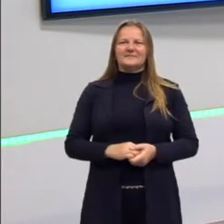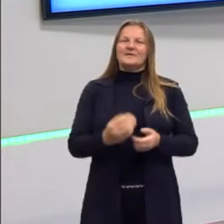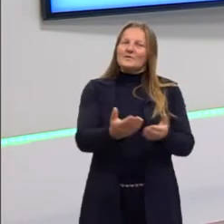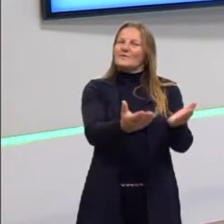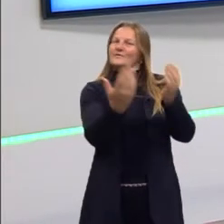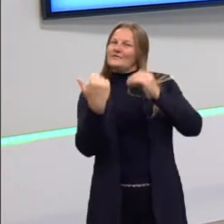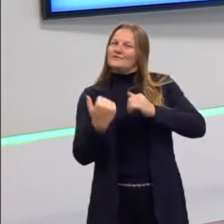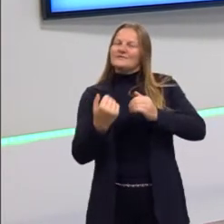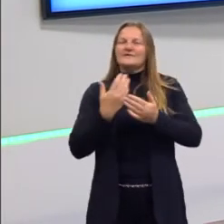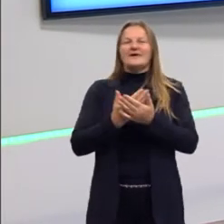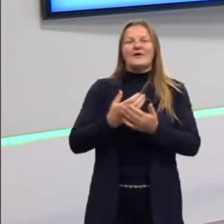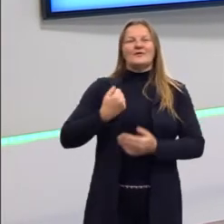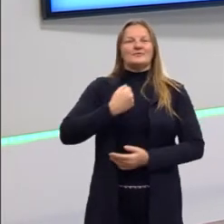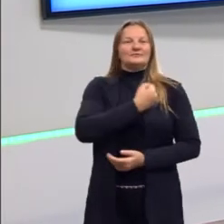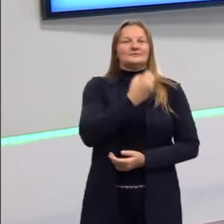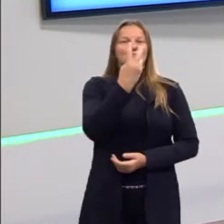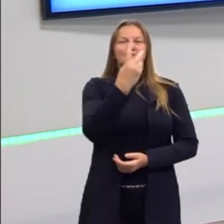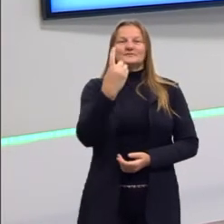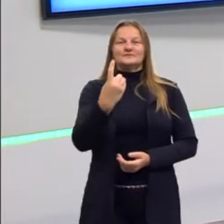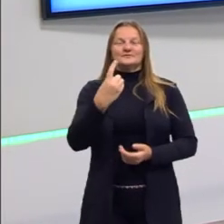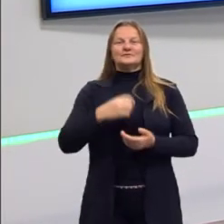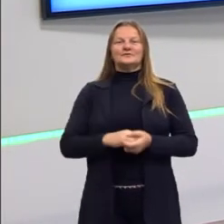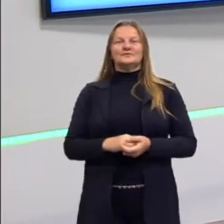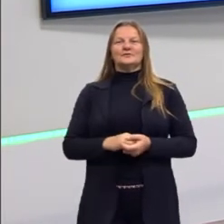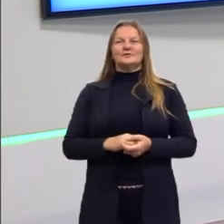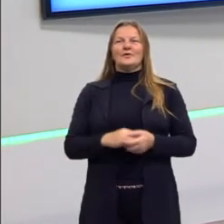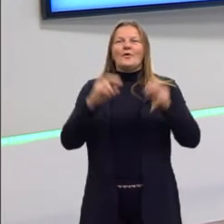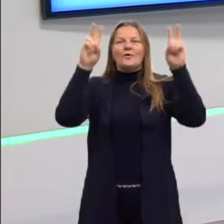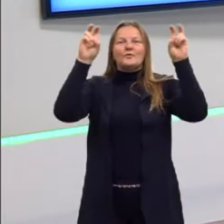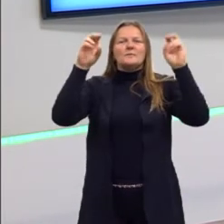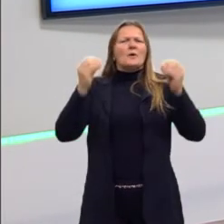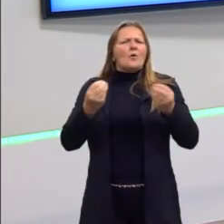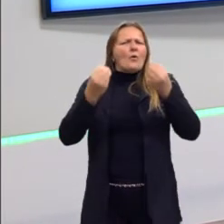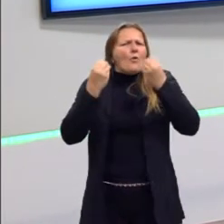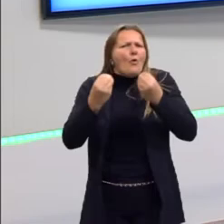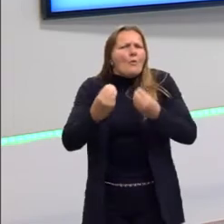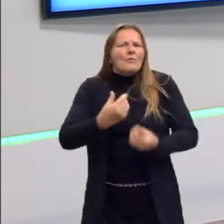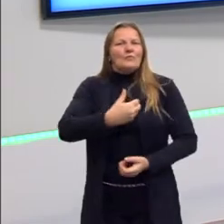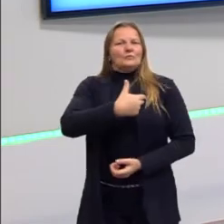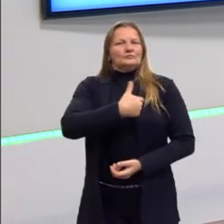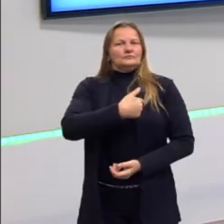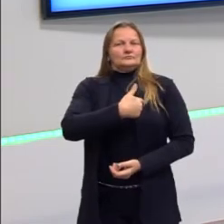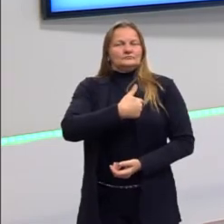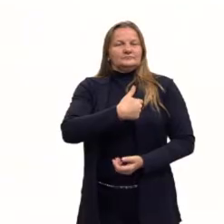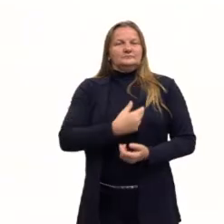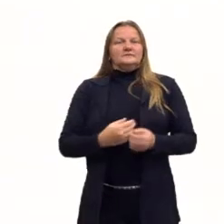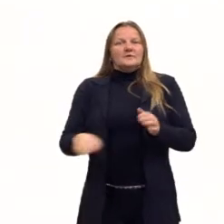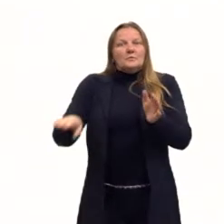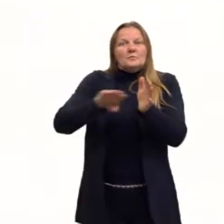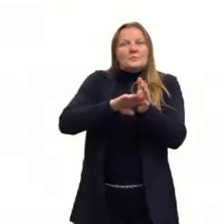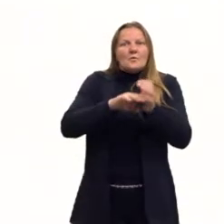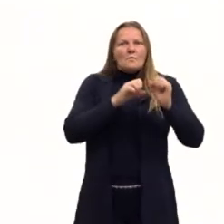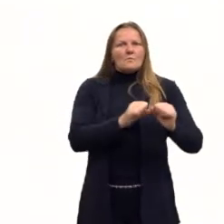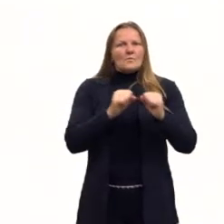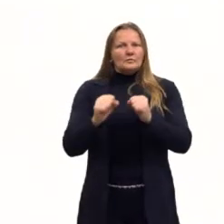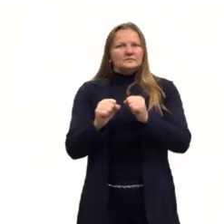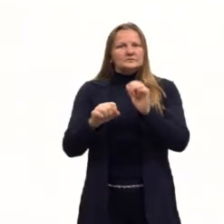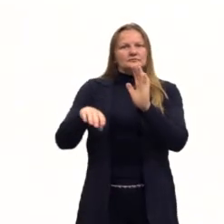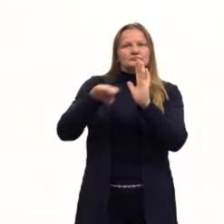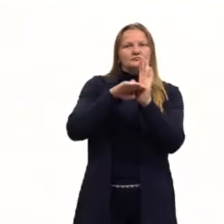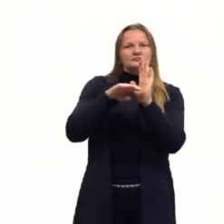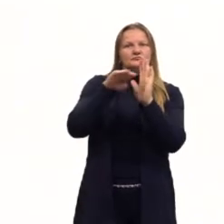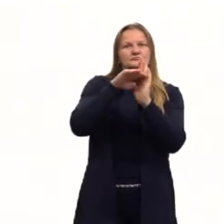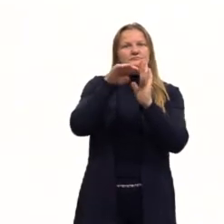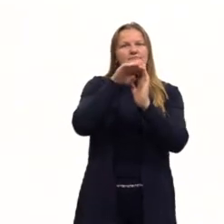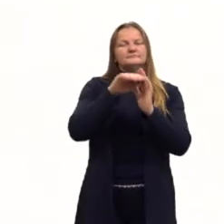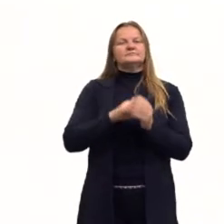então para a nossa aula 21. O nosso tema hoje é como Getúlio Vargas chegou ao poder. Então, Getúlio